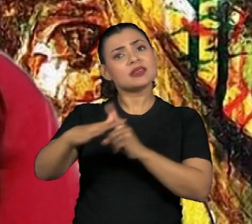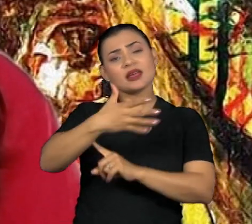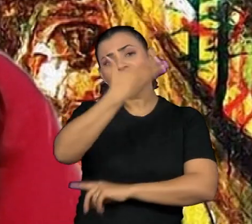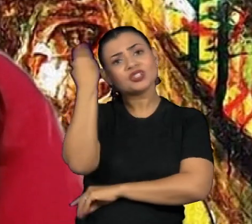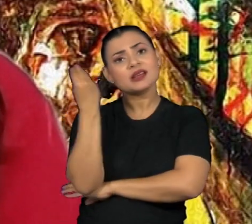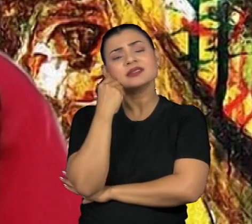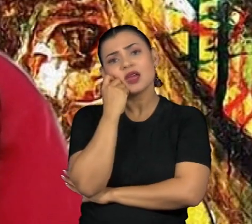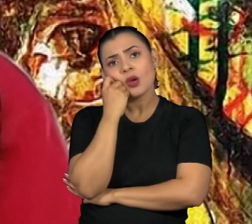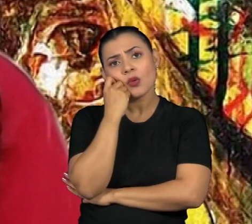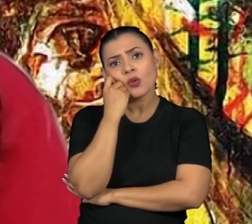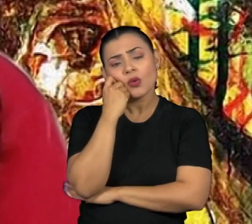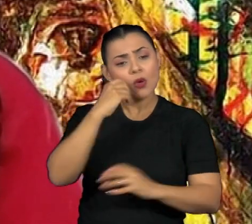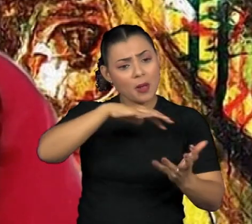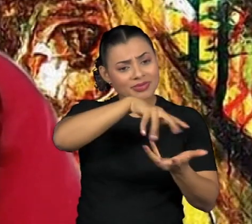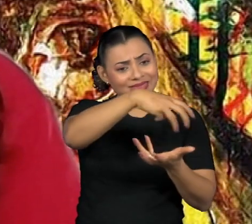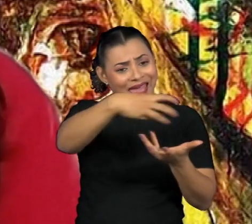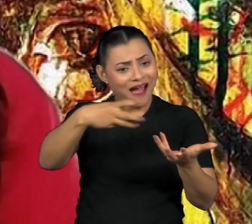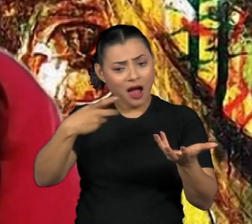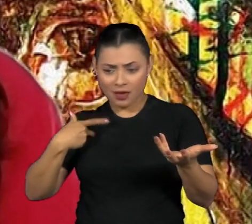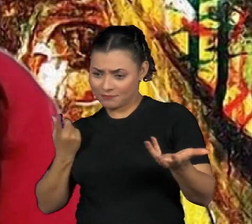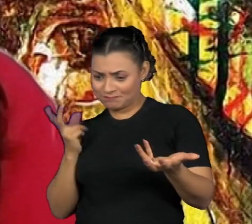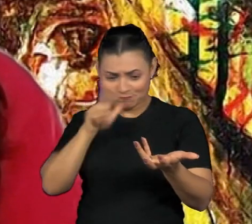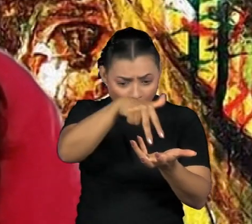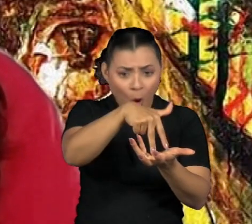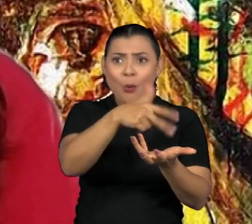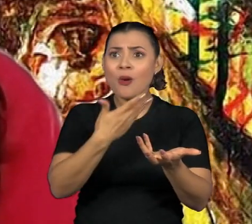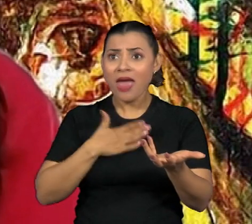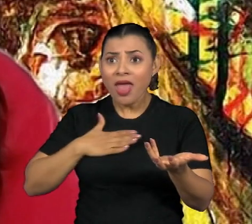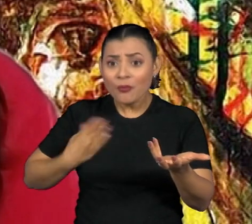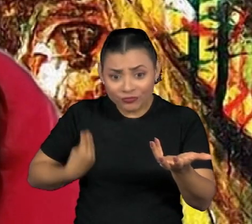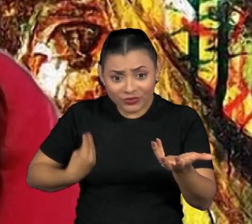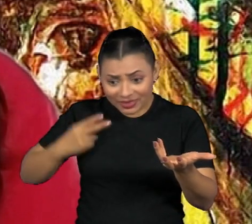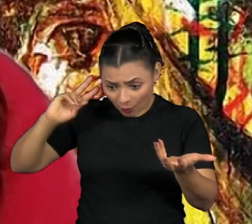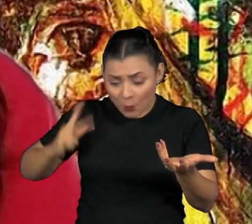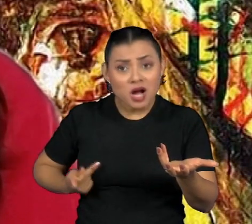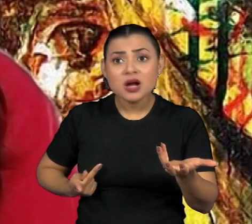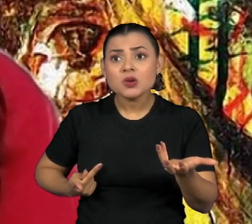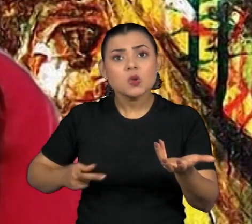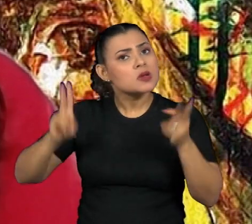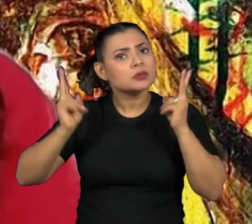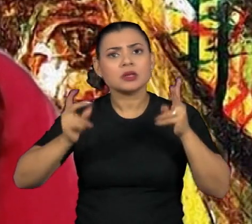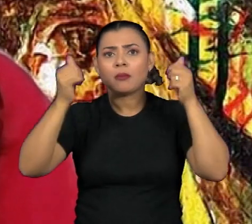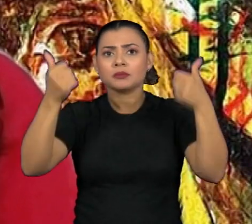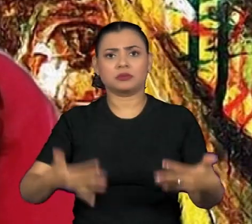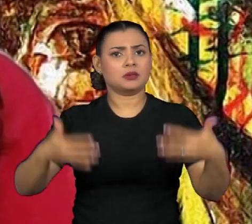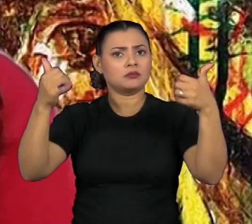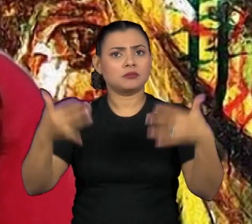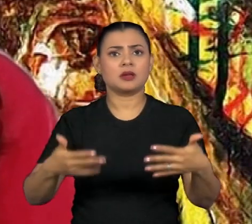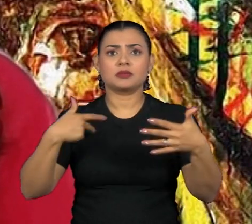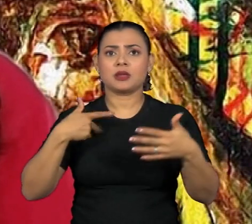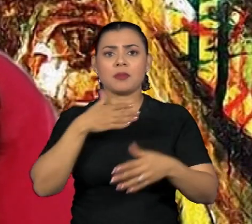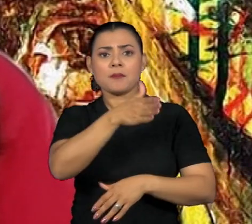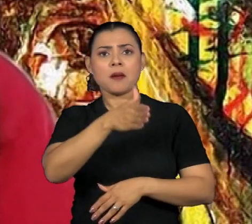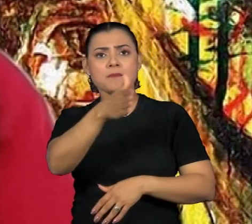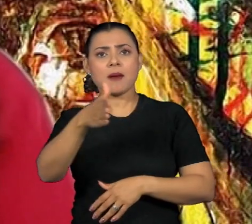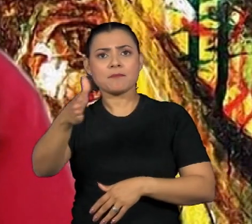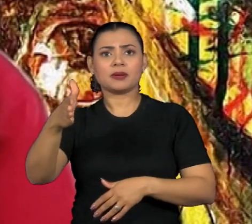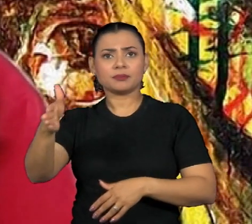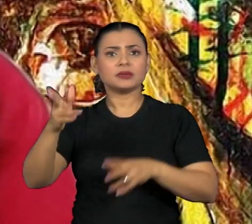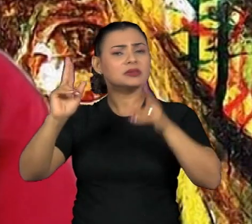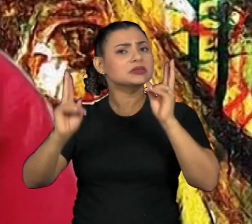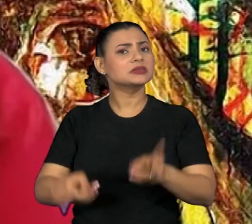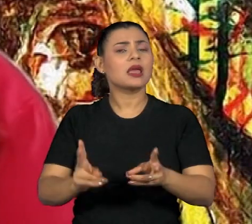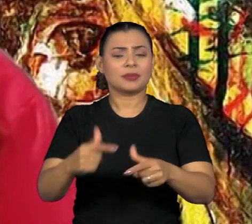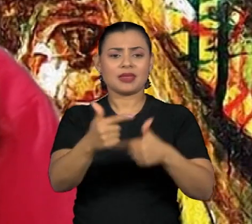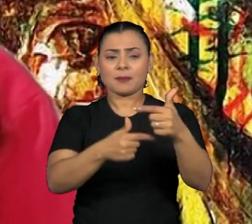disso, ou que parou de pensar nisso, né? Porque eu sempre falo nos trabalhos que eu realizo no Brasil quanto